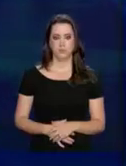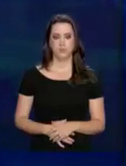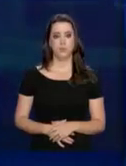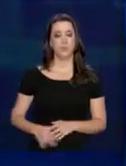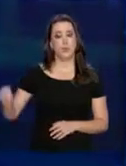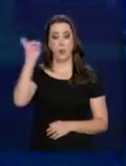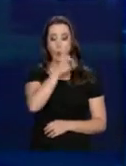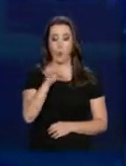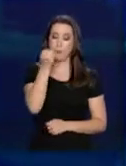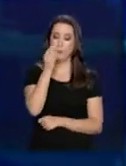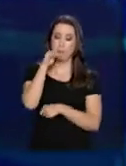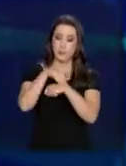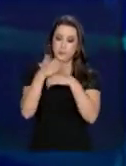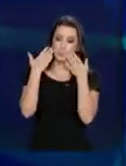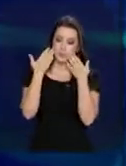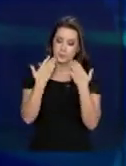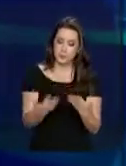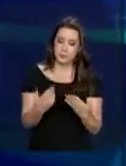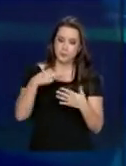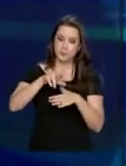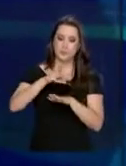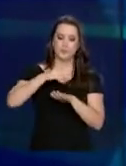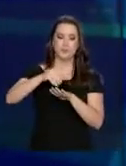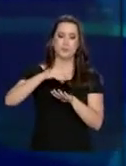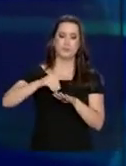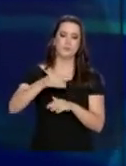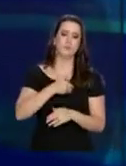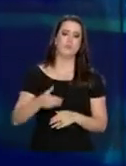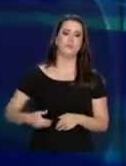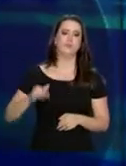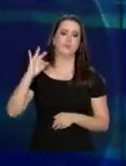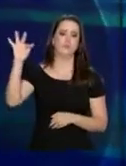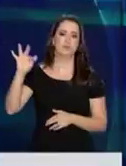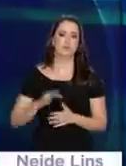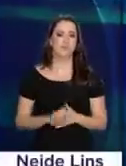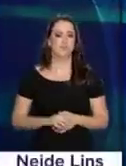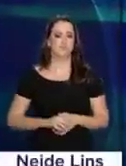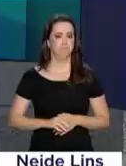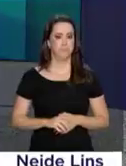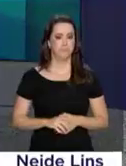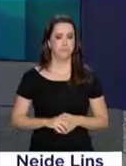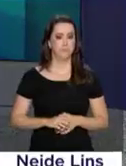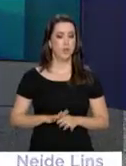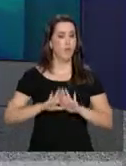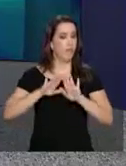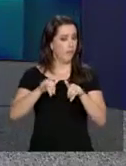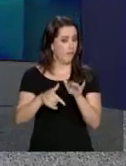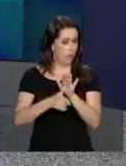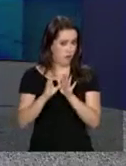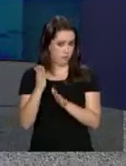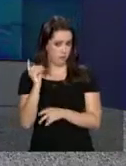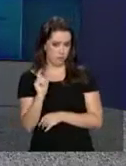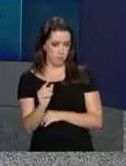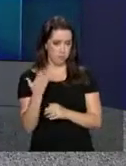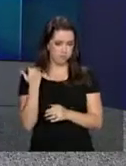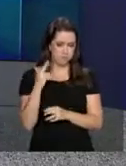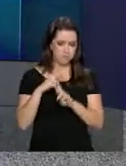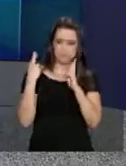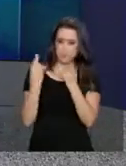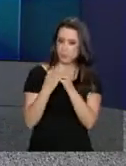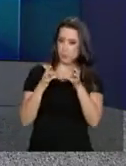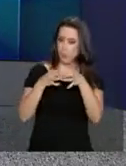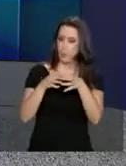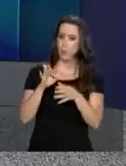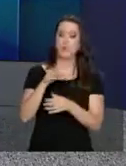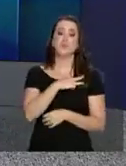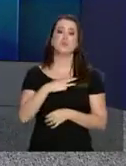Olá, boa noite no ar o repórter NBR com as notícias do governo federal. Terminou há pouco uma reunião entre os futuros